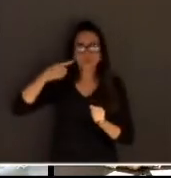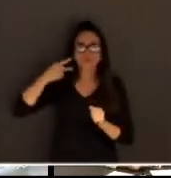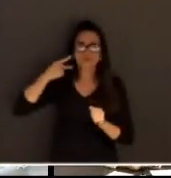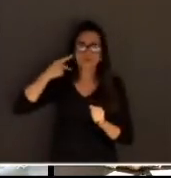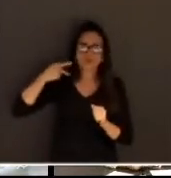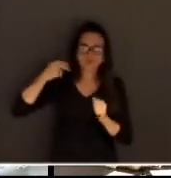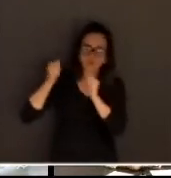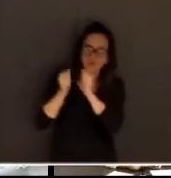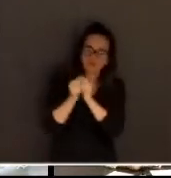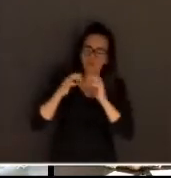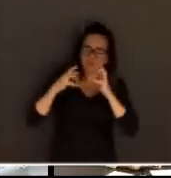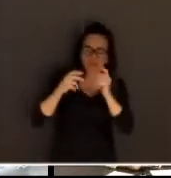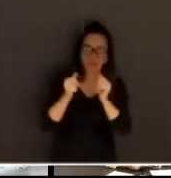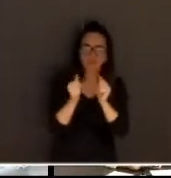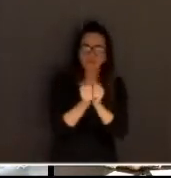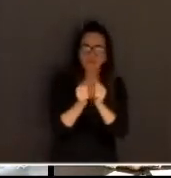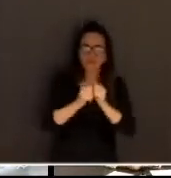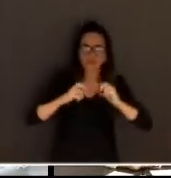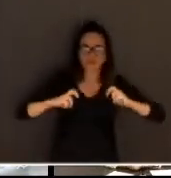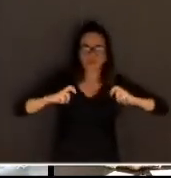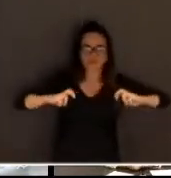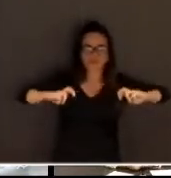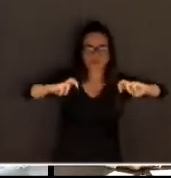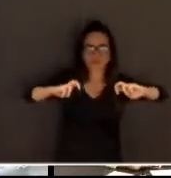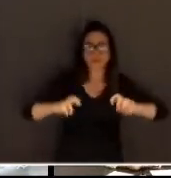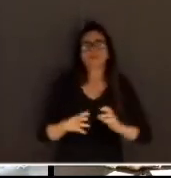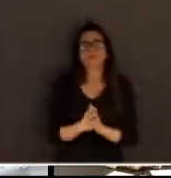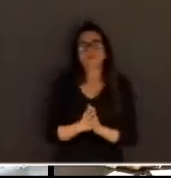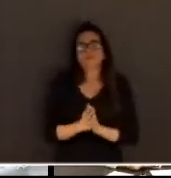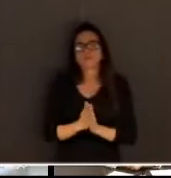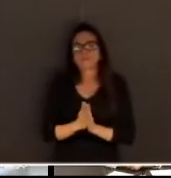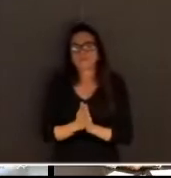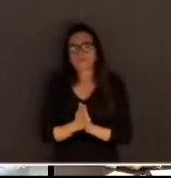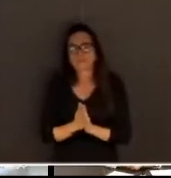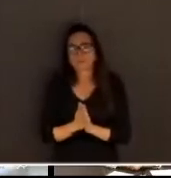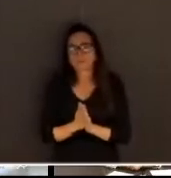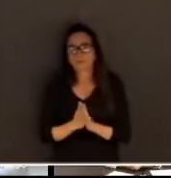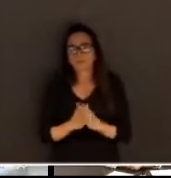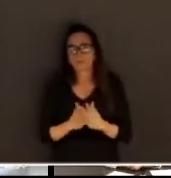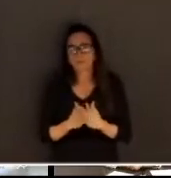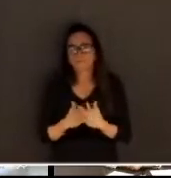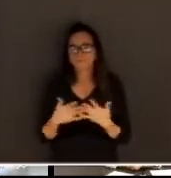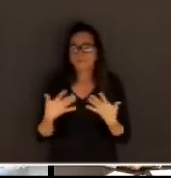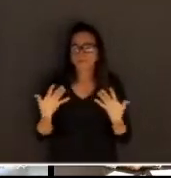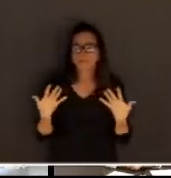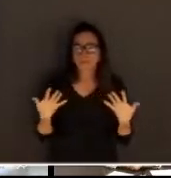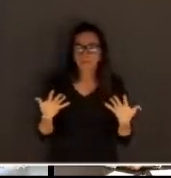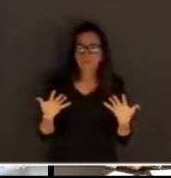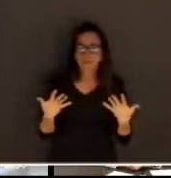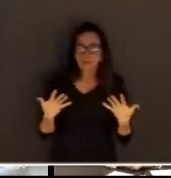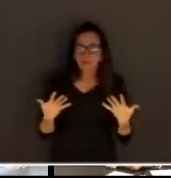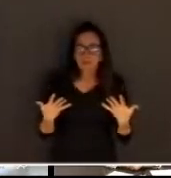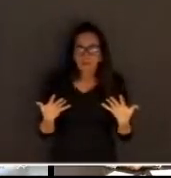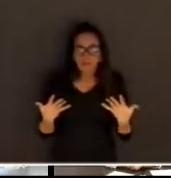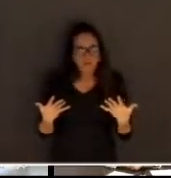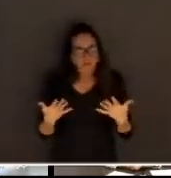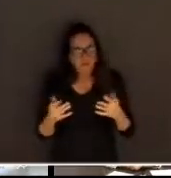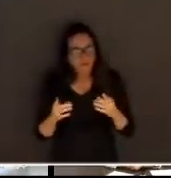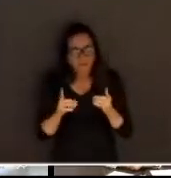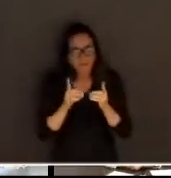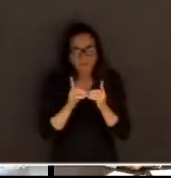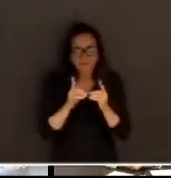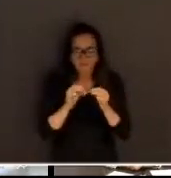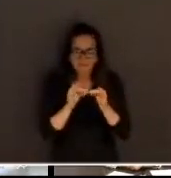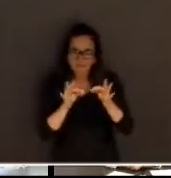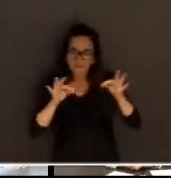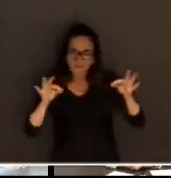eventualmente, com a escolta, e fica na sessão. É o que a gente conversava, de 10 quilômetros para a direita e 10 quilômetros para a esquerda, o